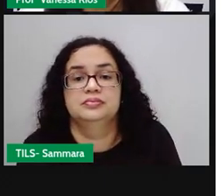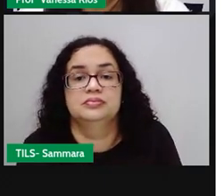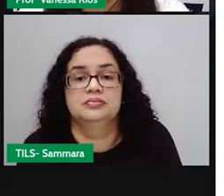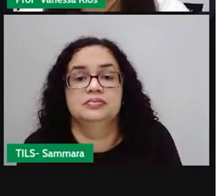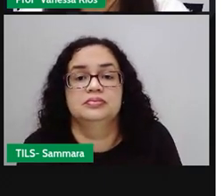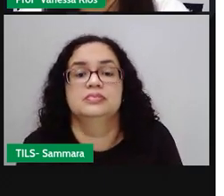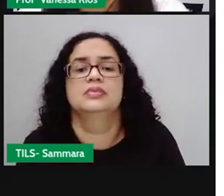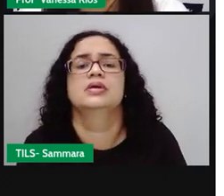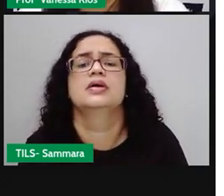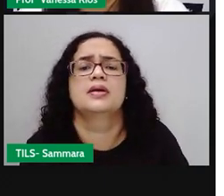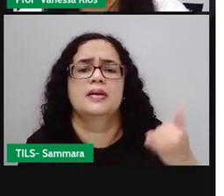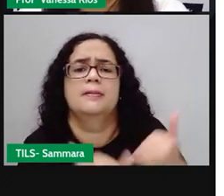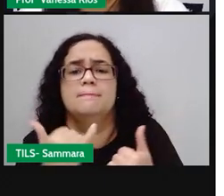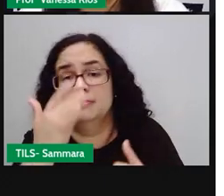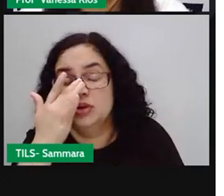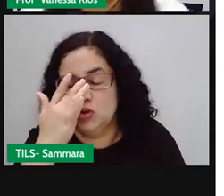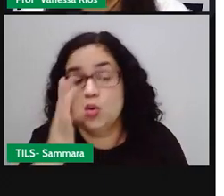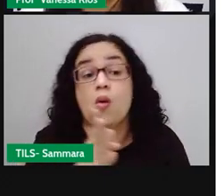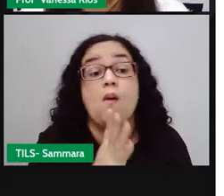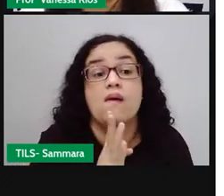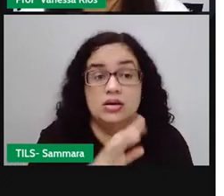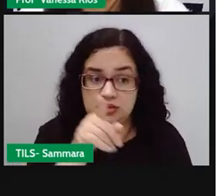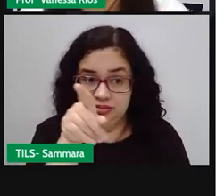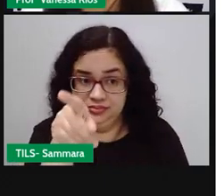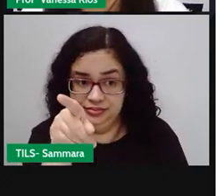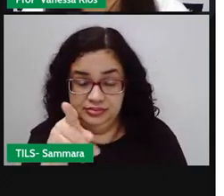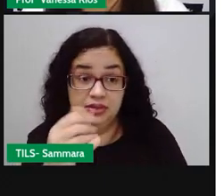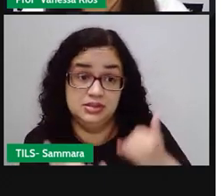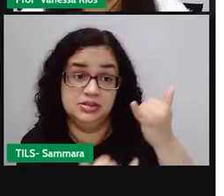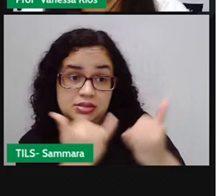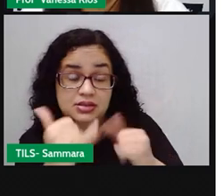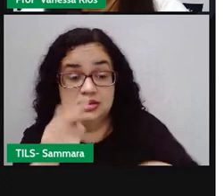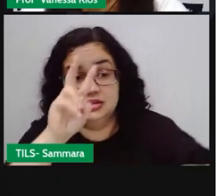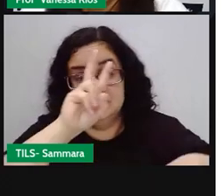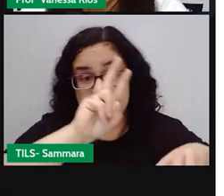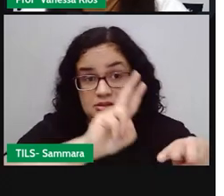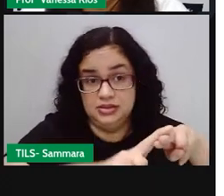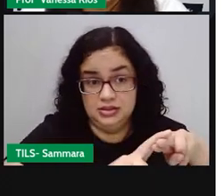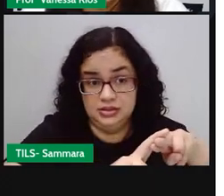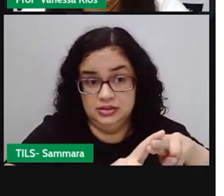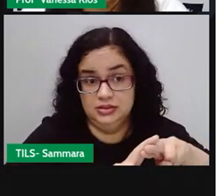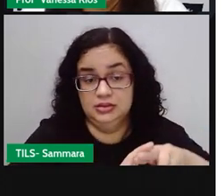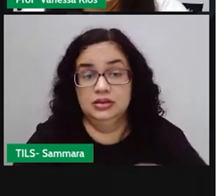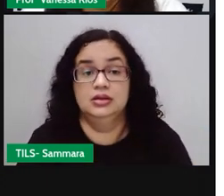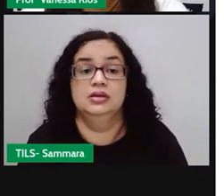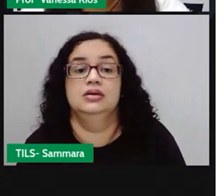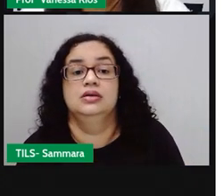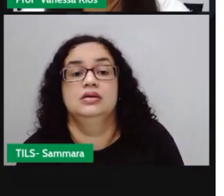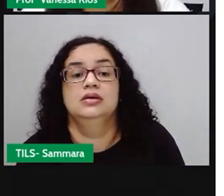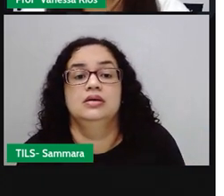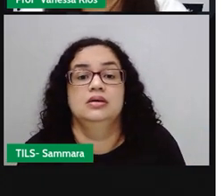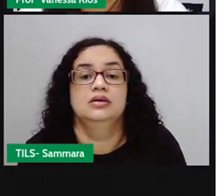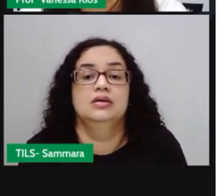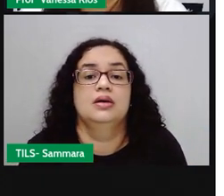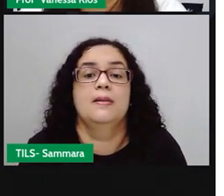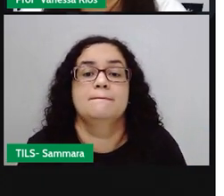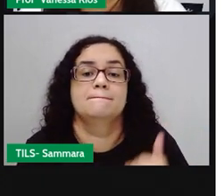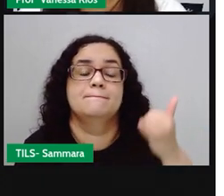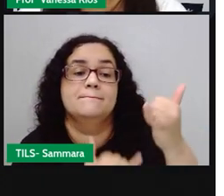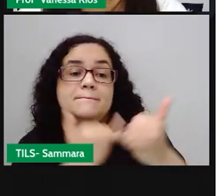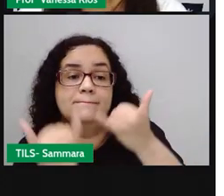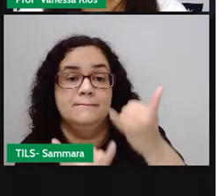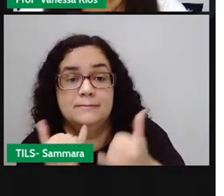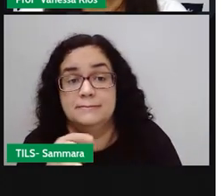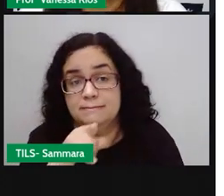E essa brincadeira aí, ó. As crianças estão sentadas, não é? Numa roda. E estão brincando